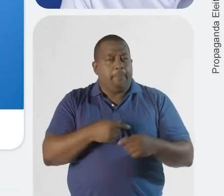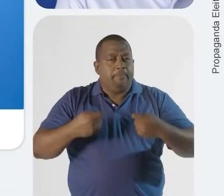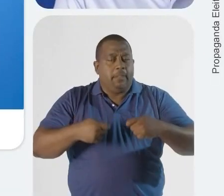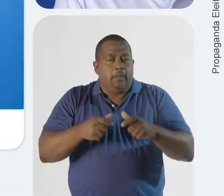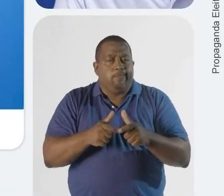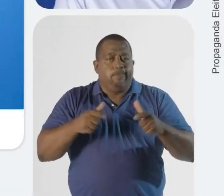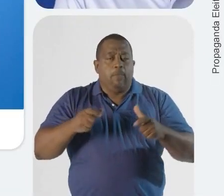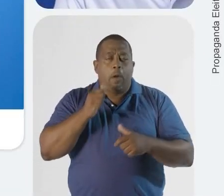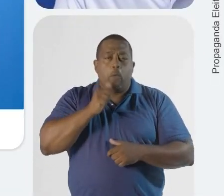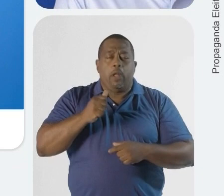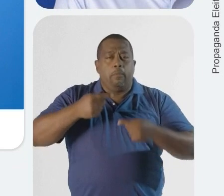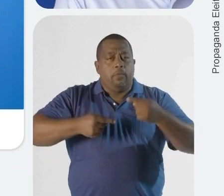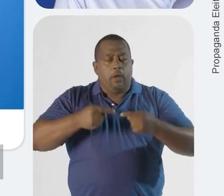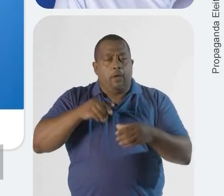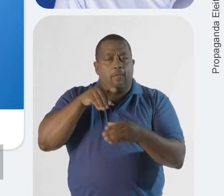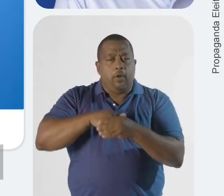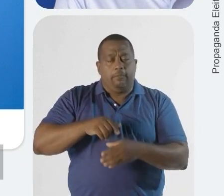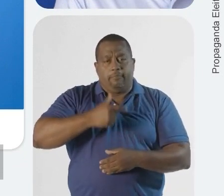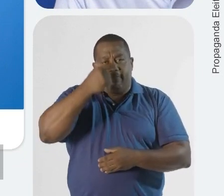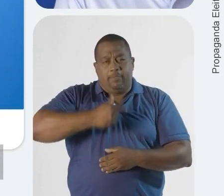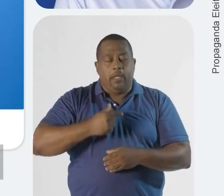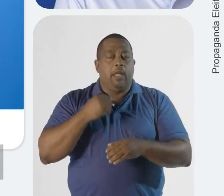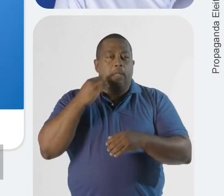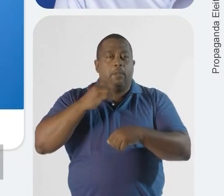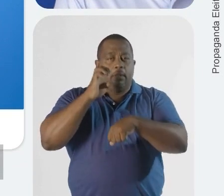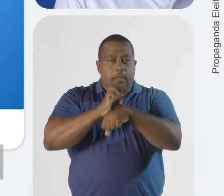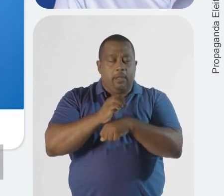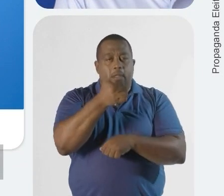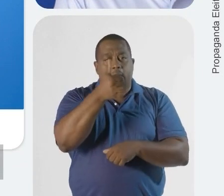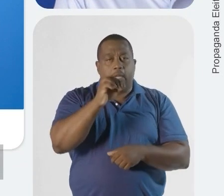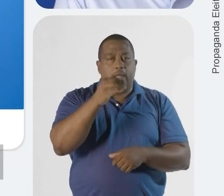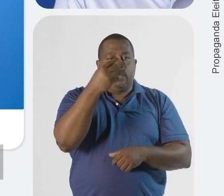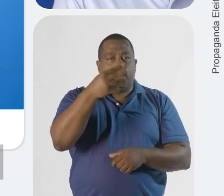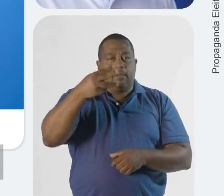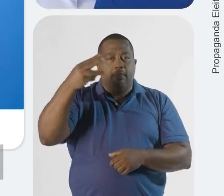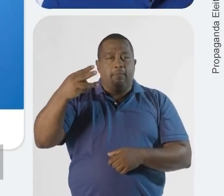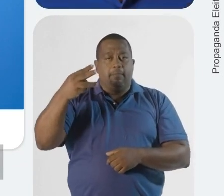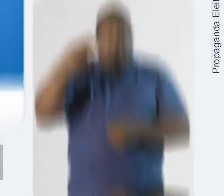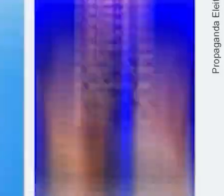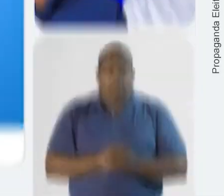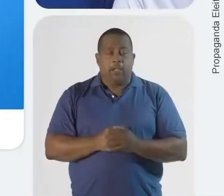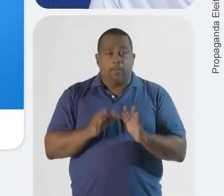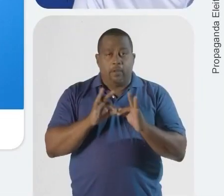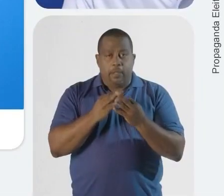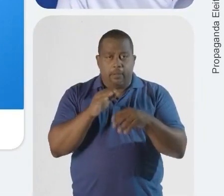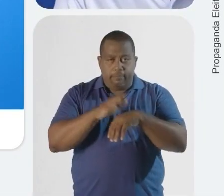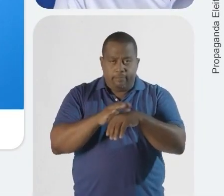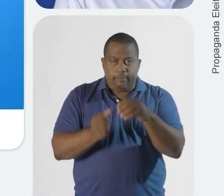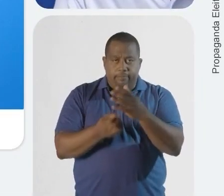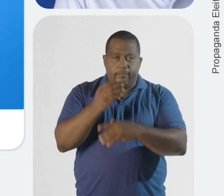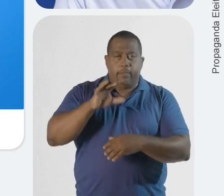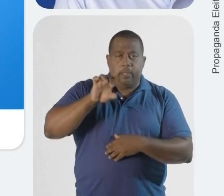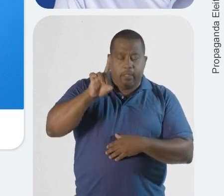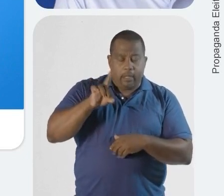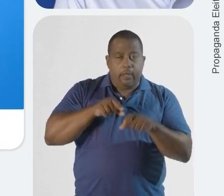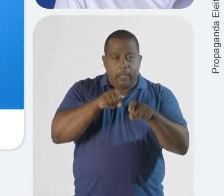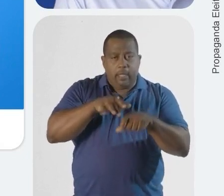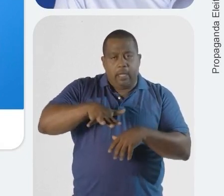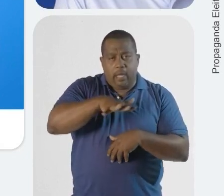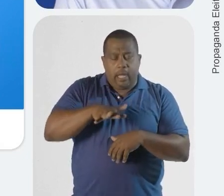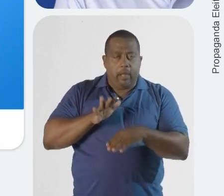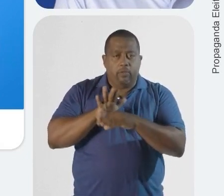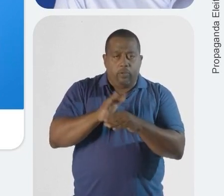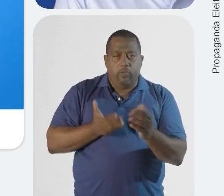A Bahia precisa de mais mulheres na política. Vote Edilene Ferreira, deputado estadual, 10, 3, 3, 3. Família, obra de Deus, agro,